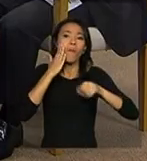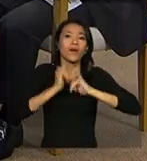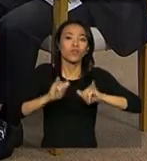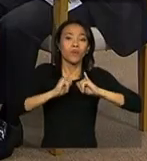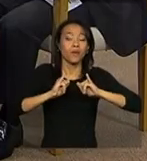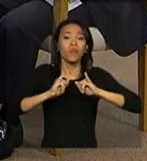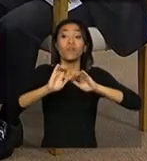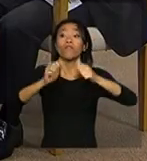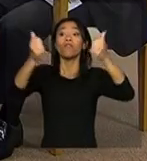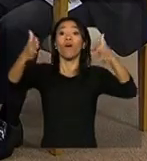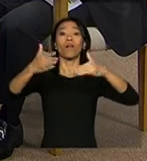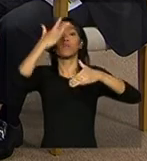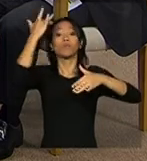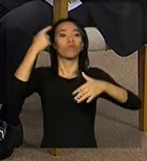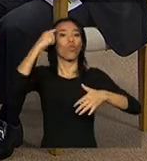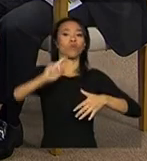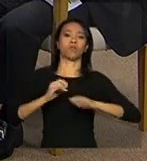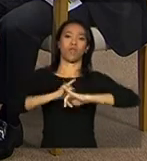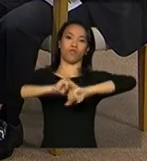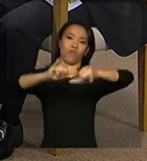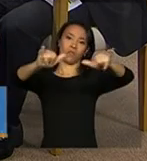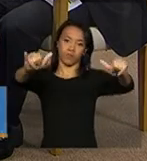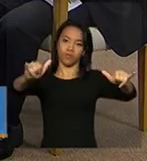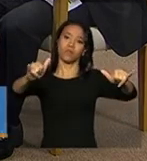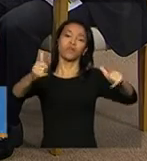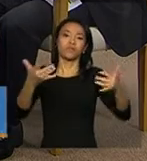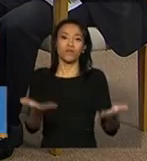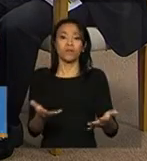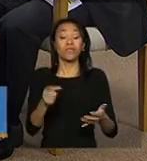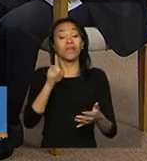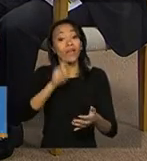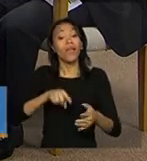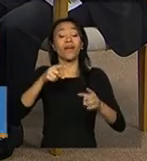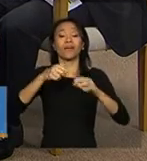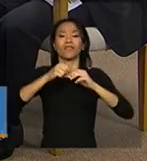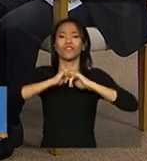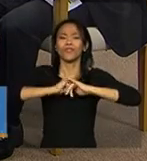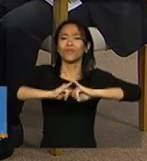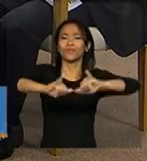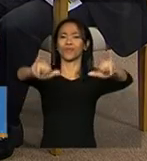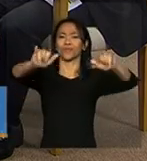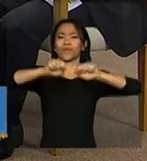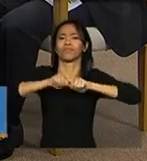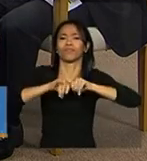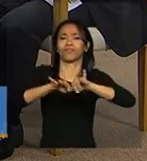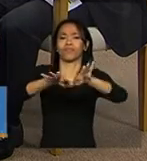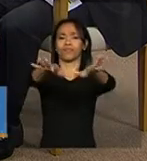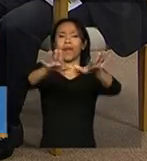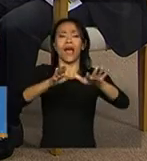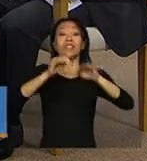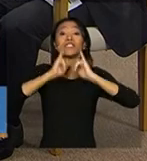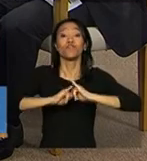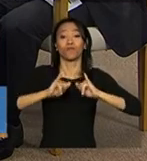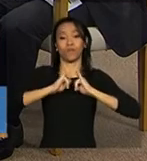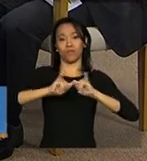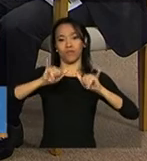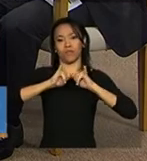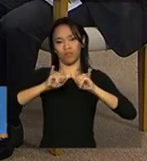social, justamente, é aquela engrenagem que sociabiliza, que dissemina as informações